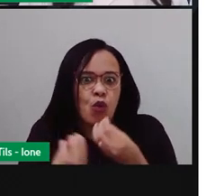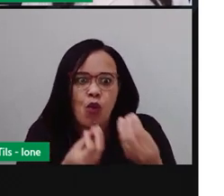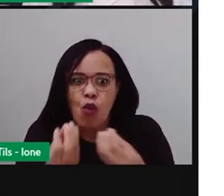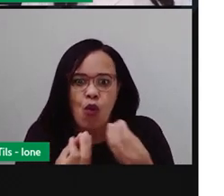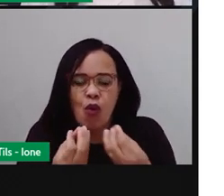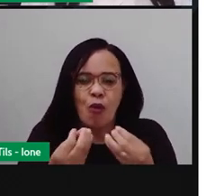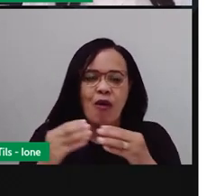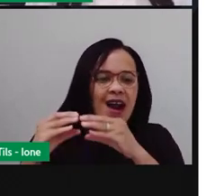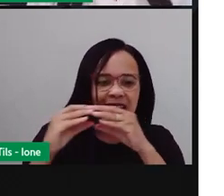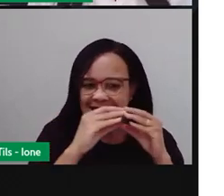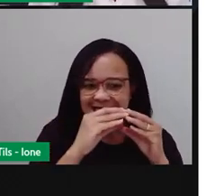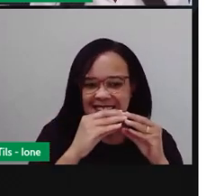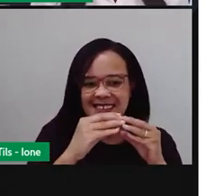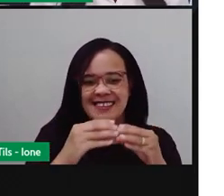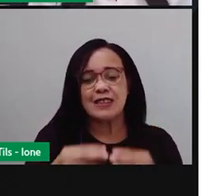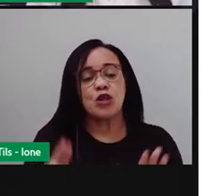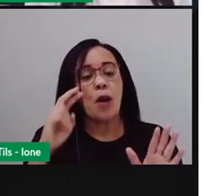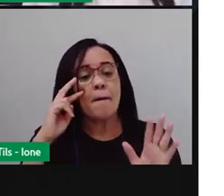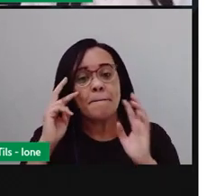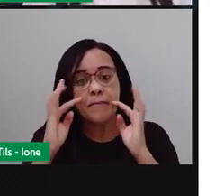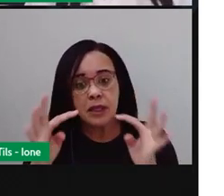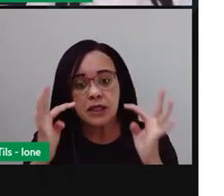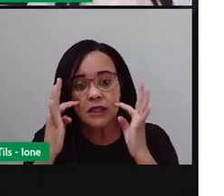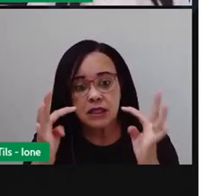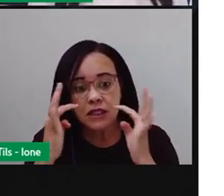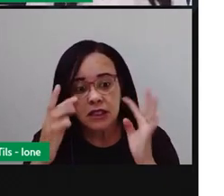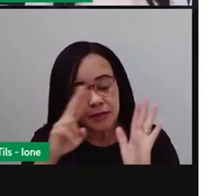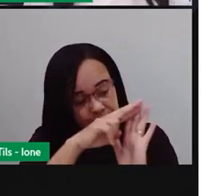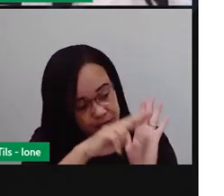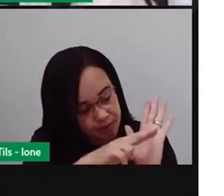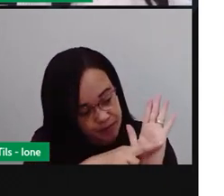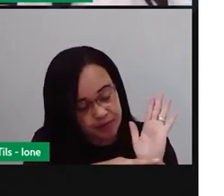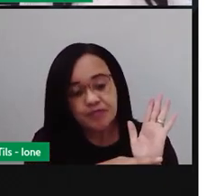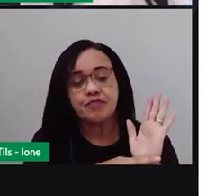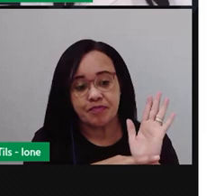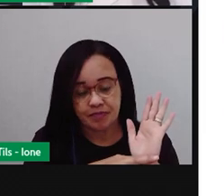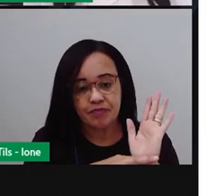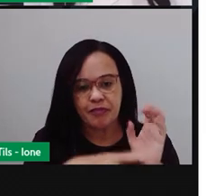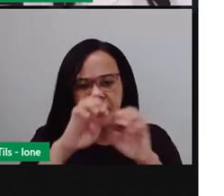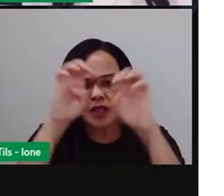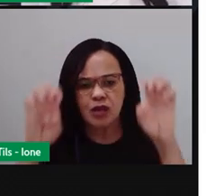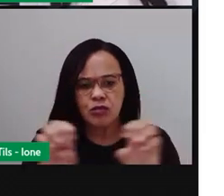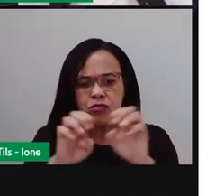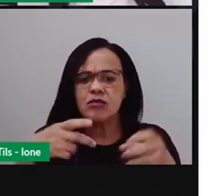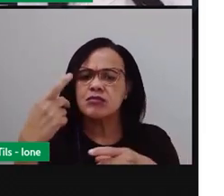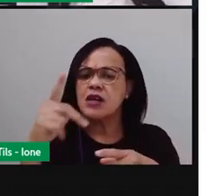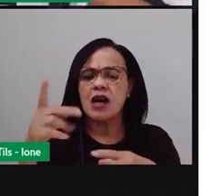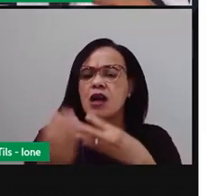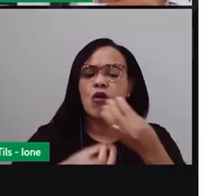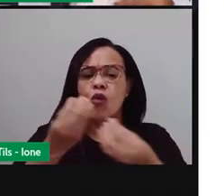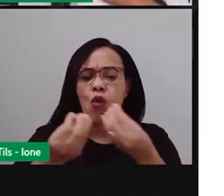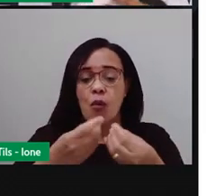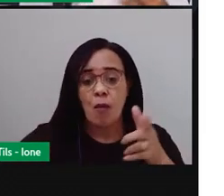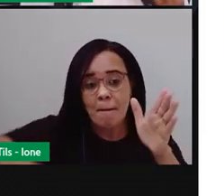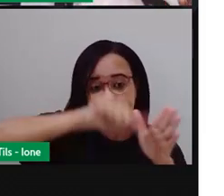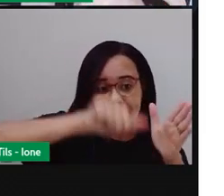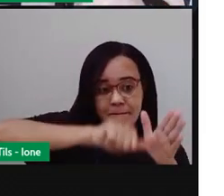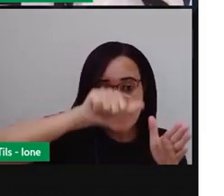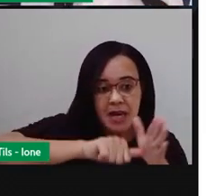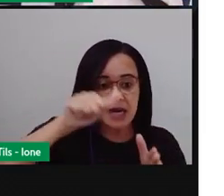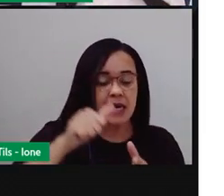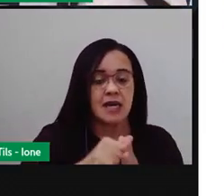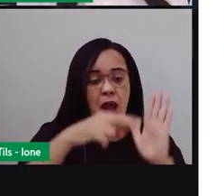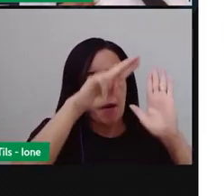Observe que uma receita, ela é estruturada em duas partes. Primeiro é apresentar os